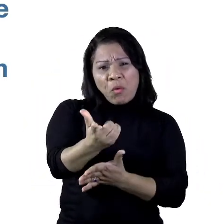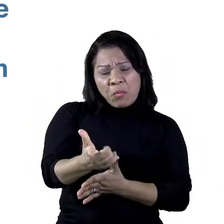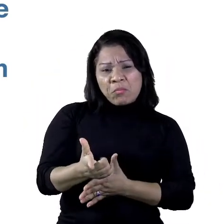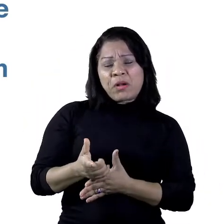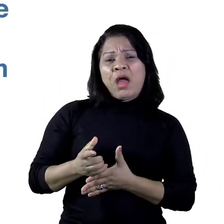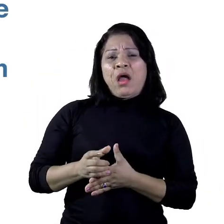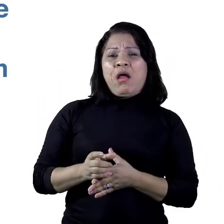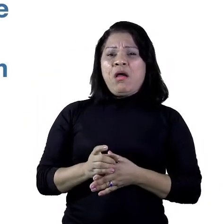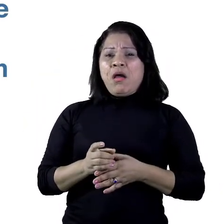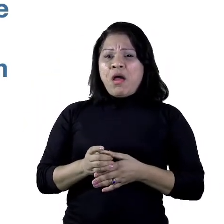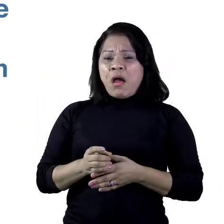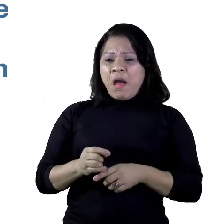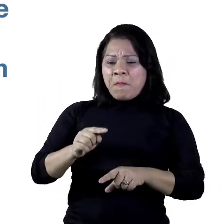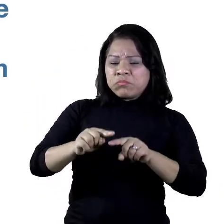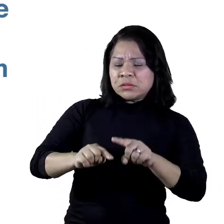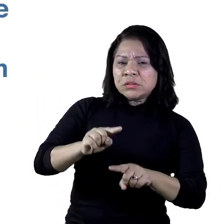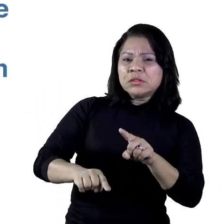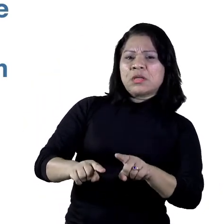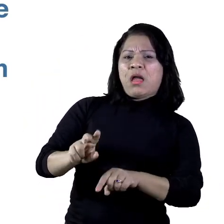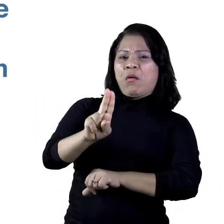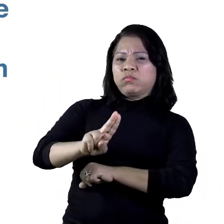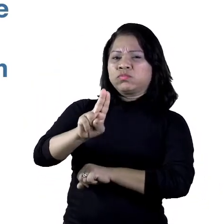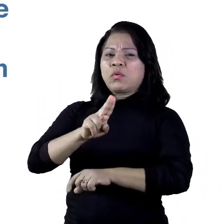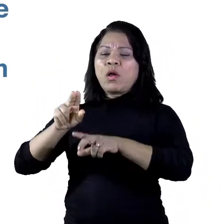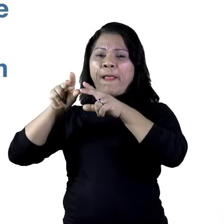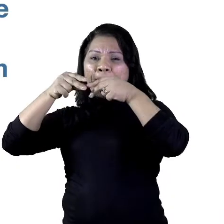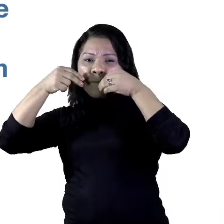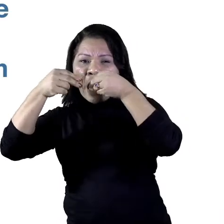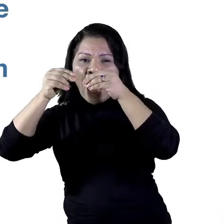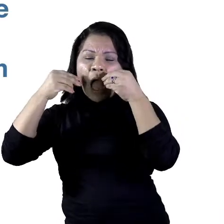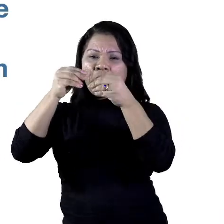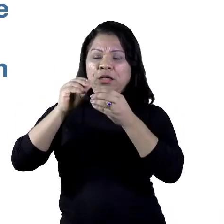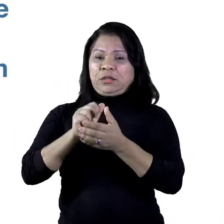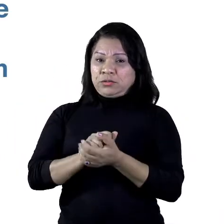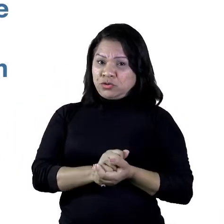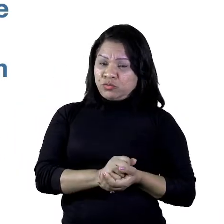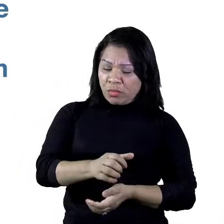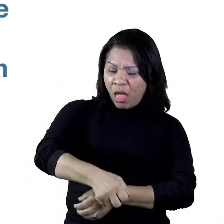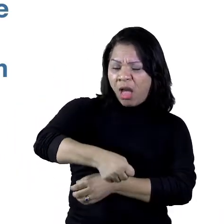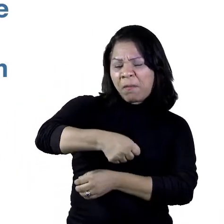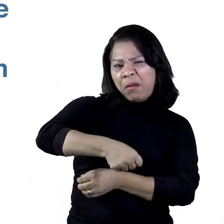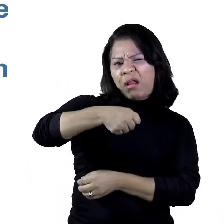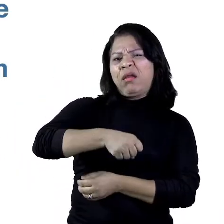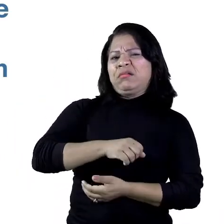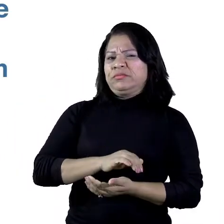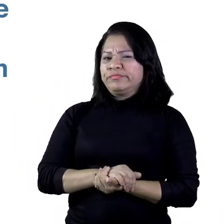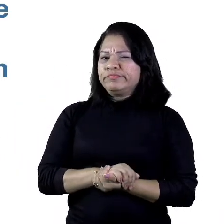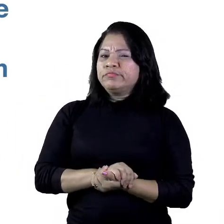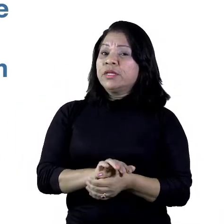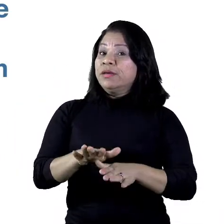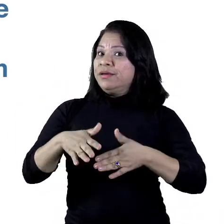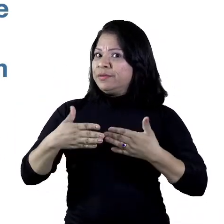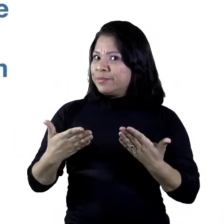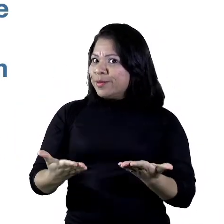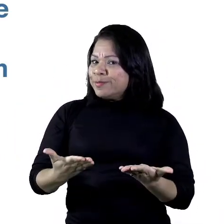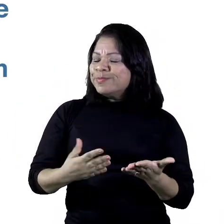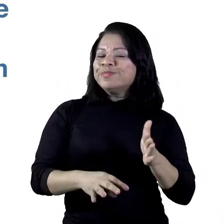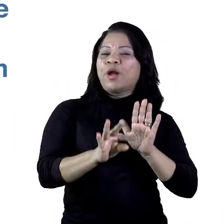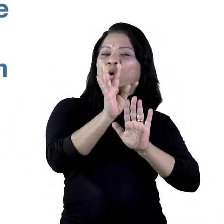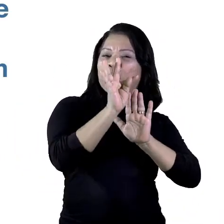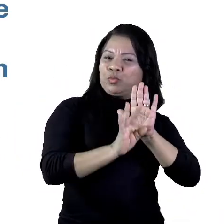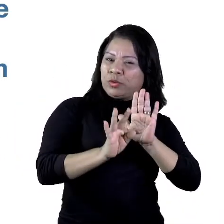nas embalagens. Então, o texto está falando do que? Da